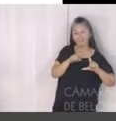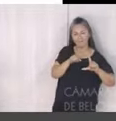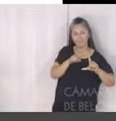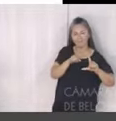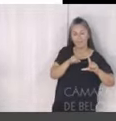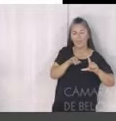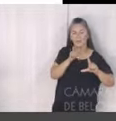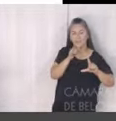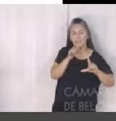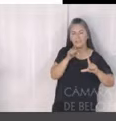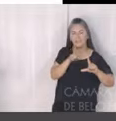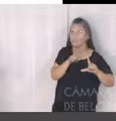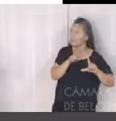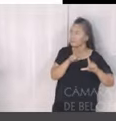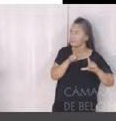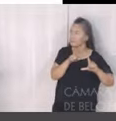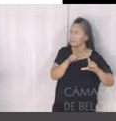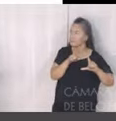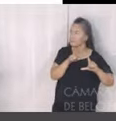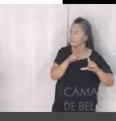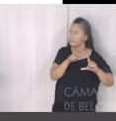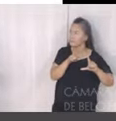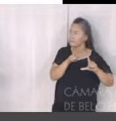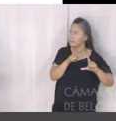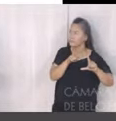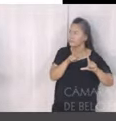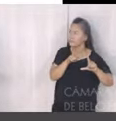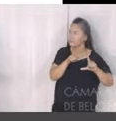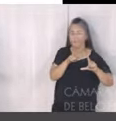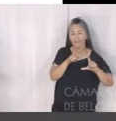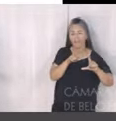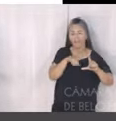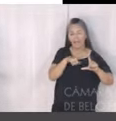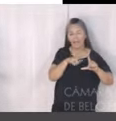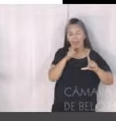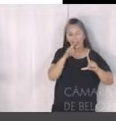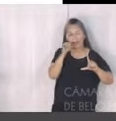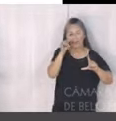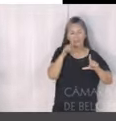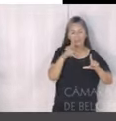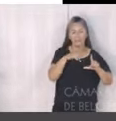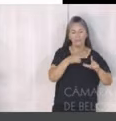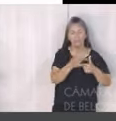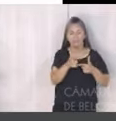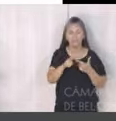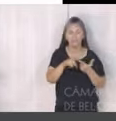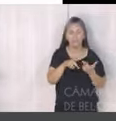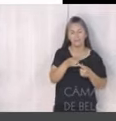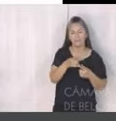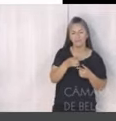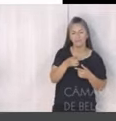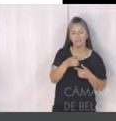hoje, valor de referência de 248 ocorrências, a meta é chegar em 2025 com 147 ocorrências.